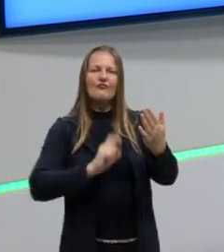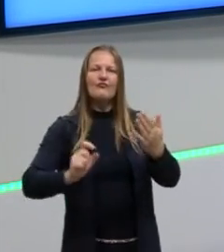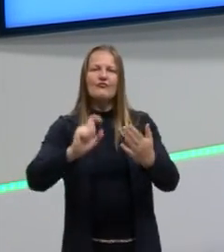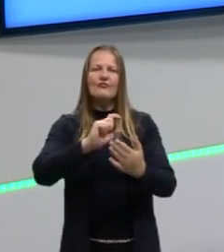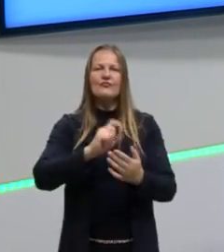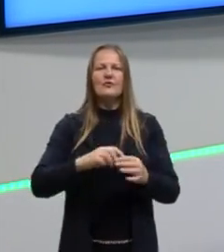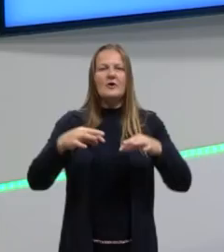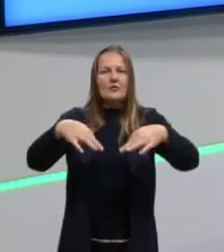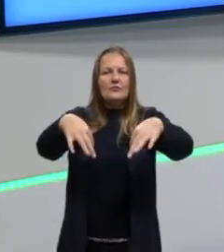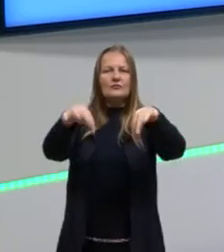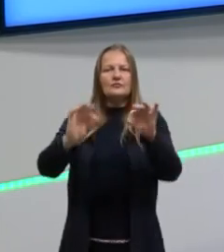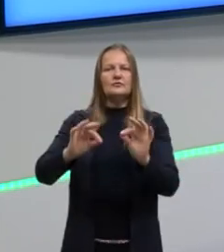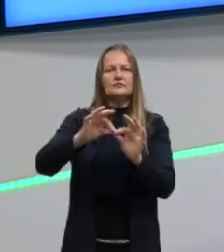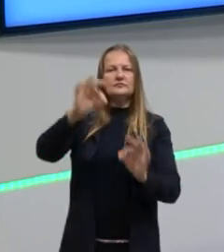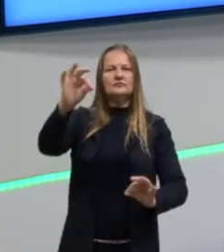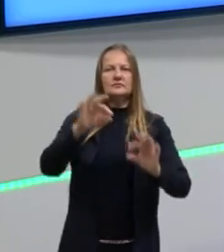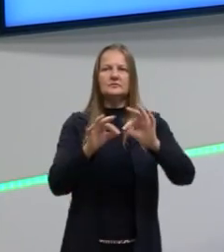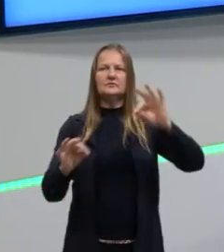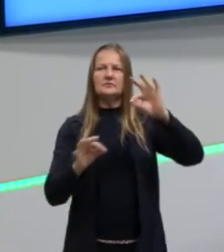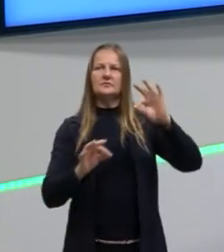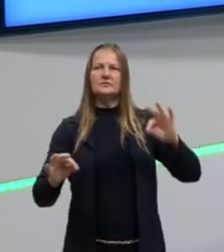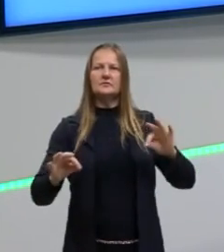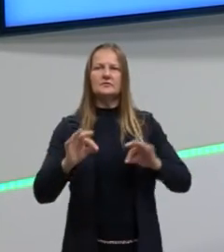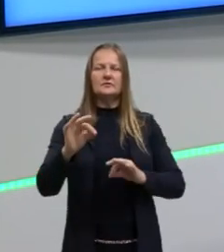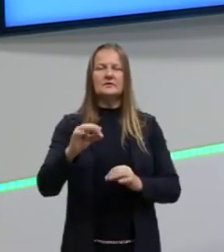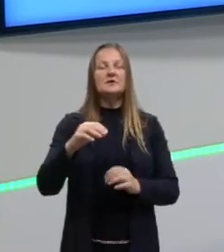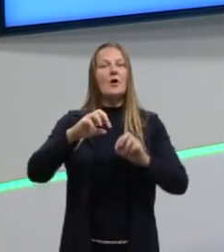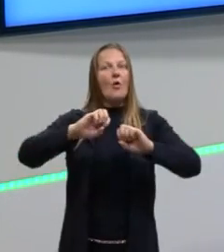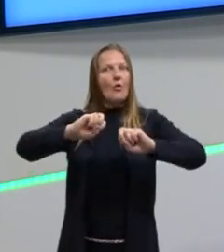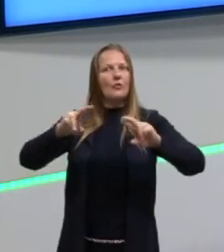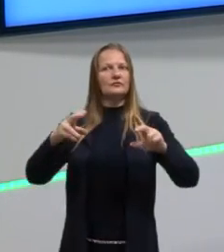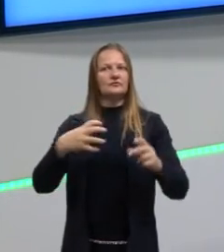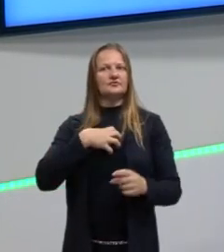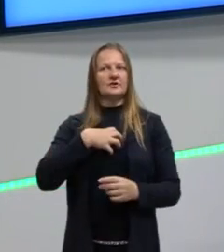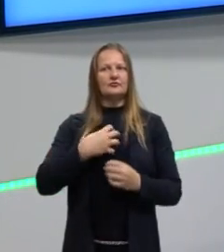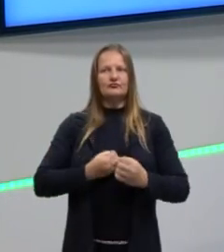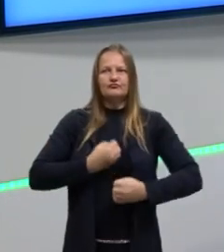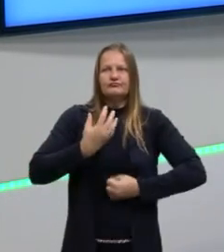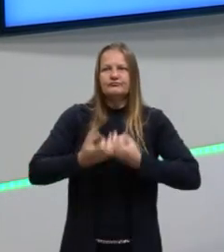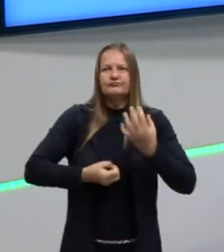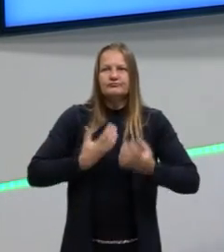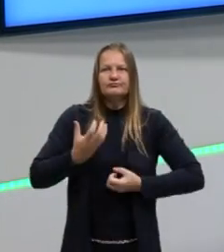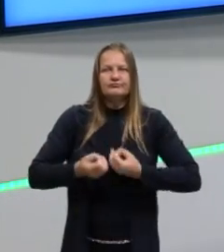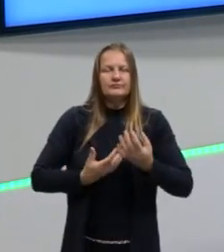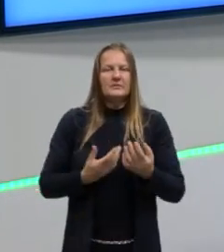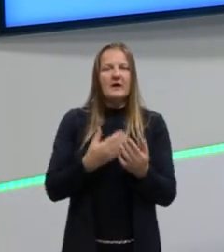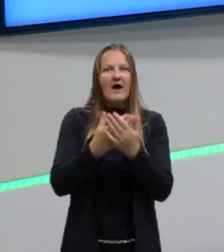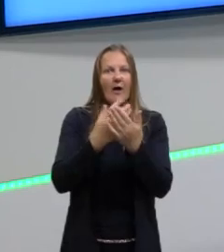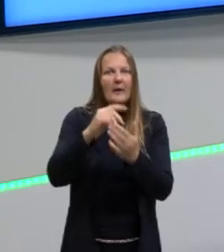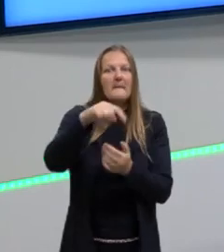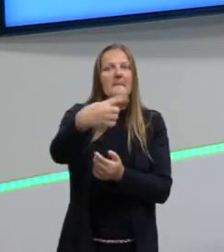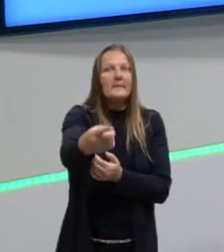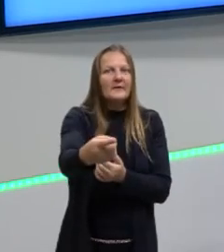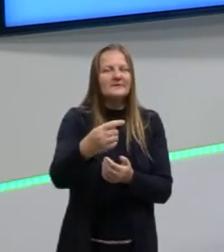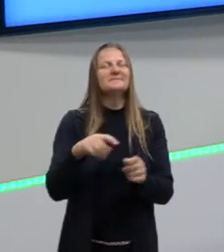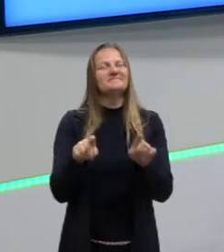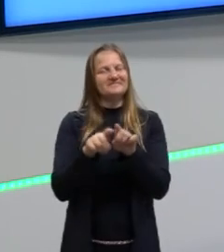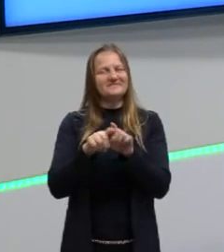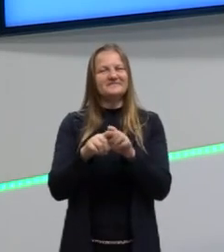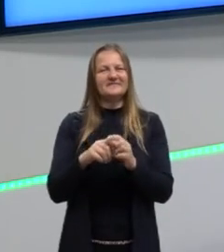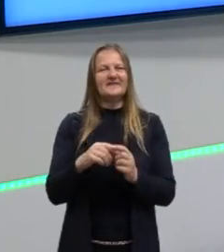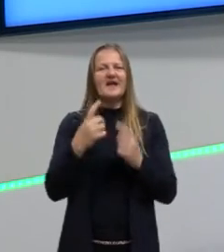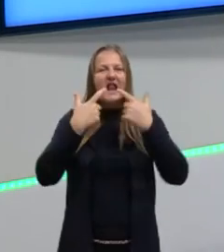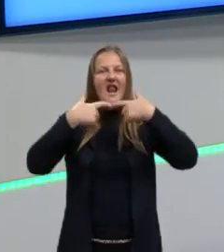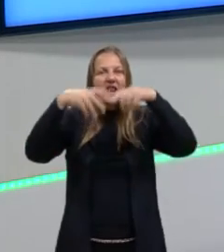extensio, enfim, outras maneiras de se expressar e a nossa próxima aula ela vai falar sobre as